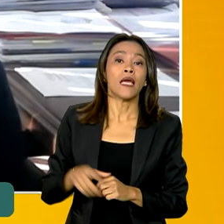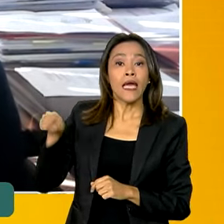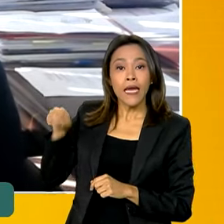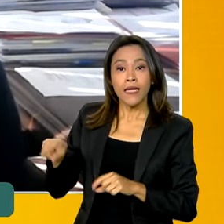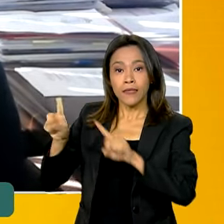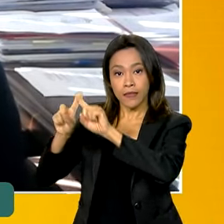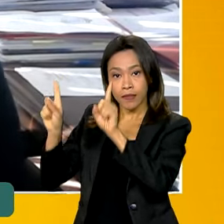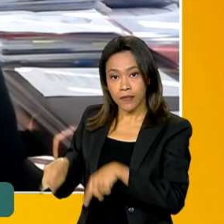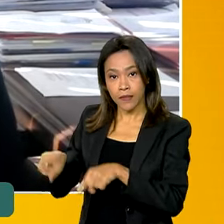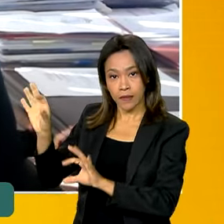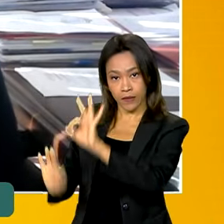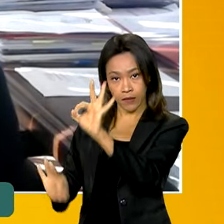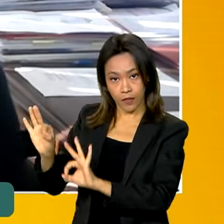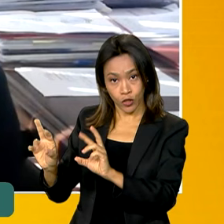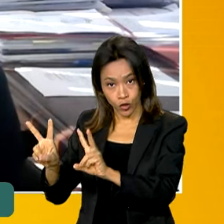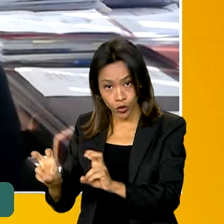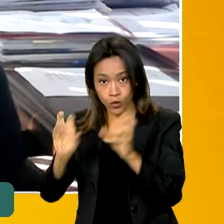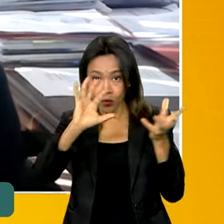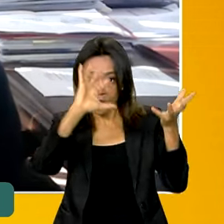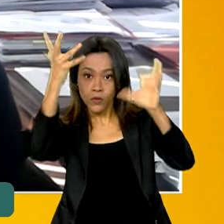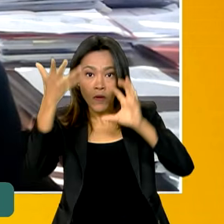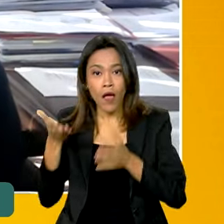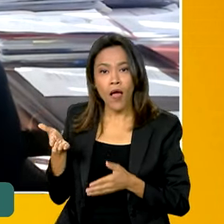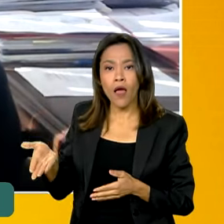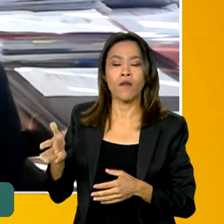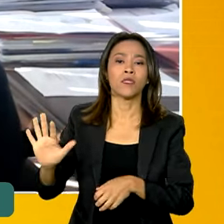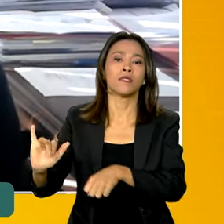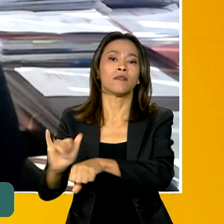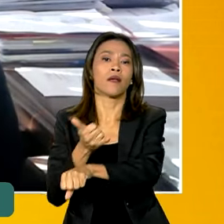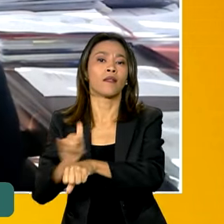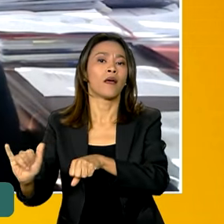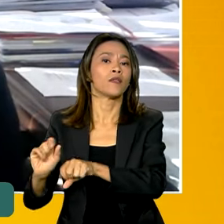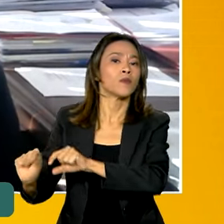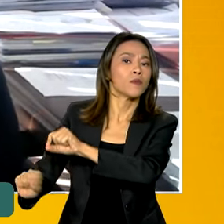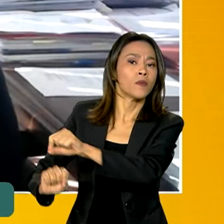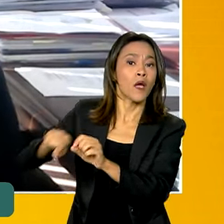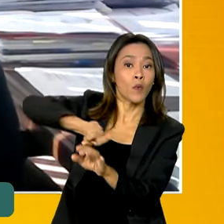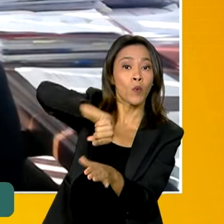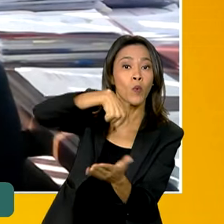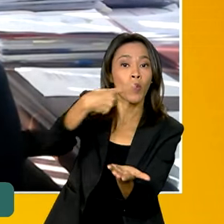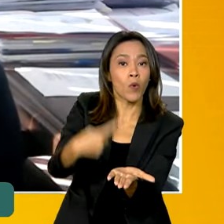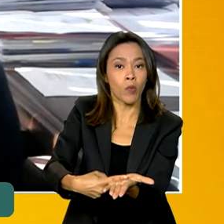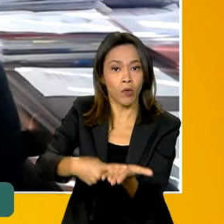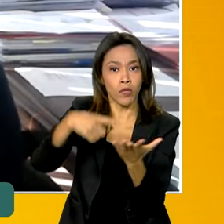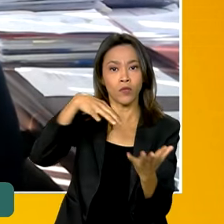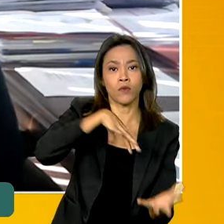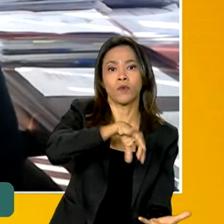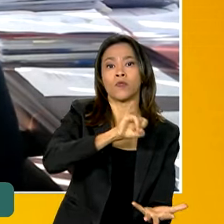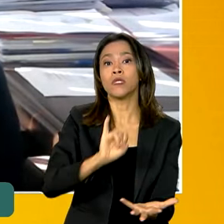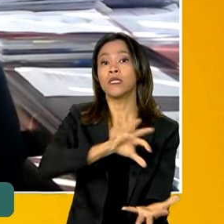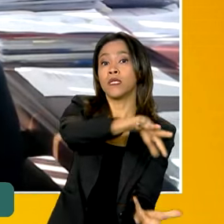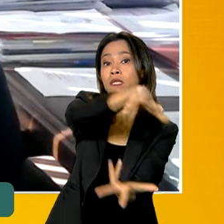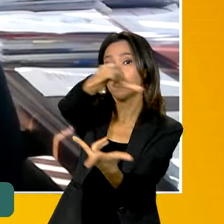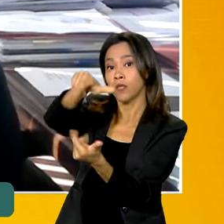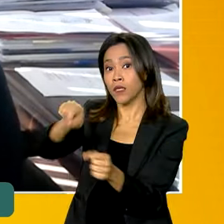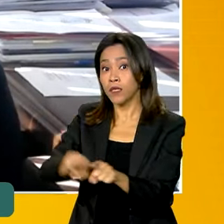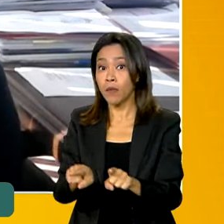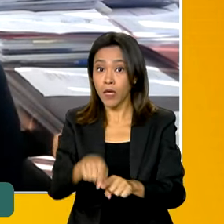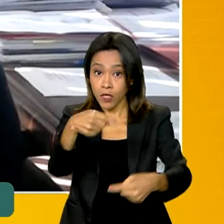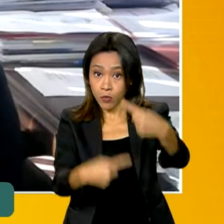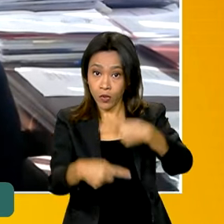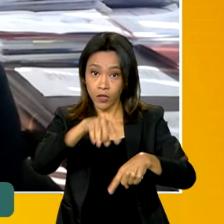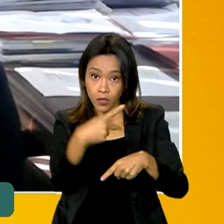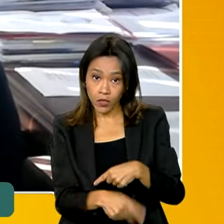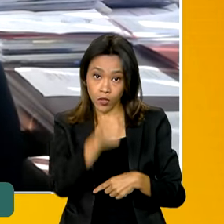consolidar, num único instrumento, os compromissos internacionais e as políticas internas que o Brasil vai